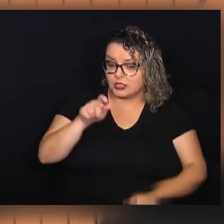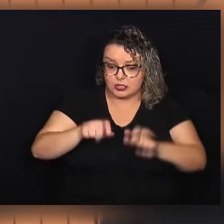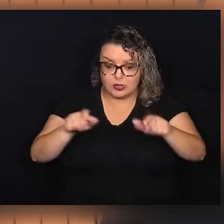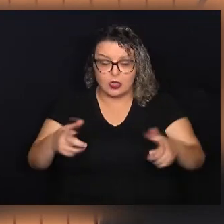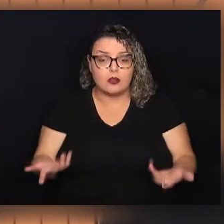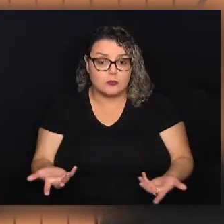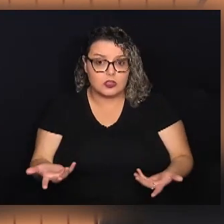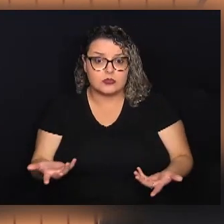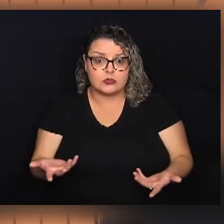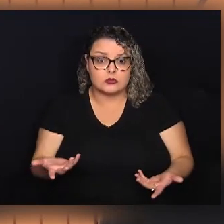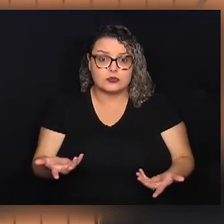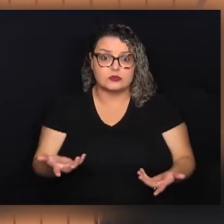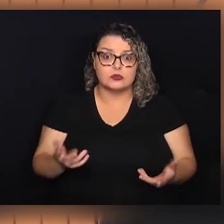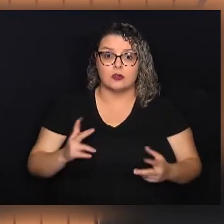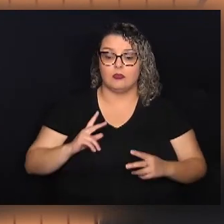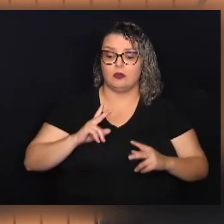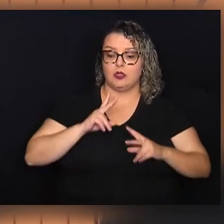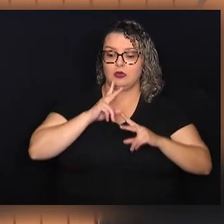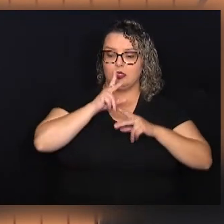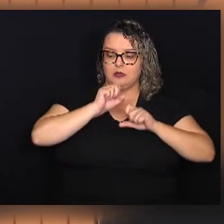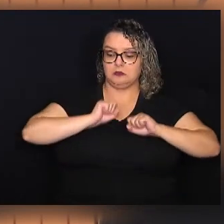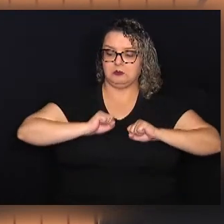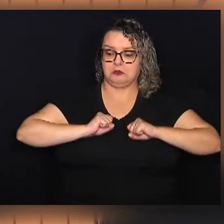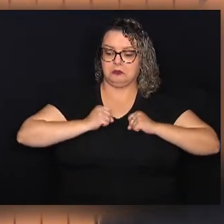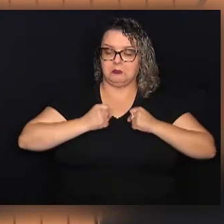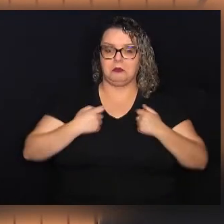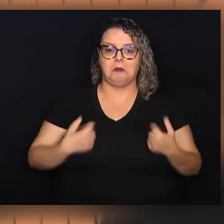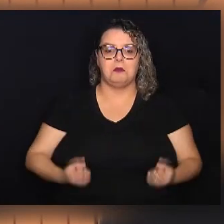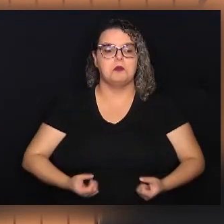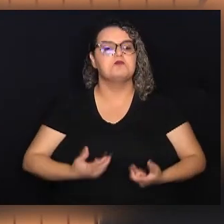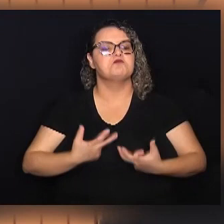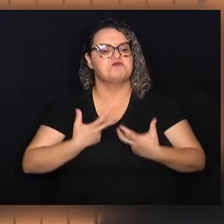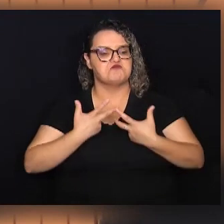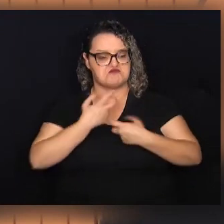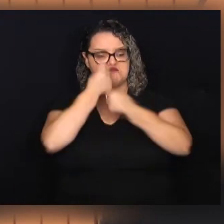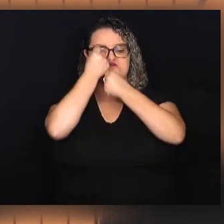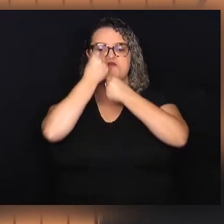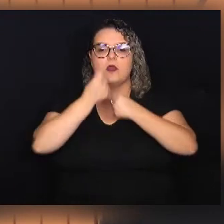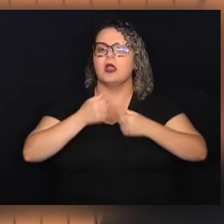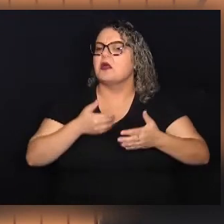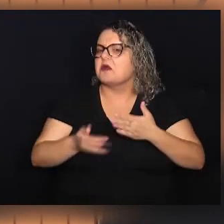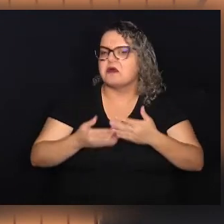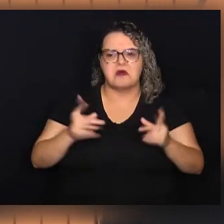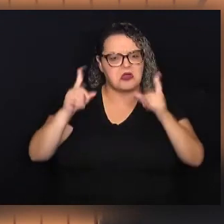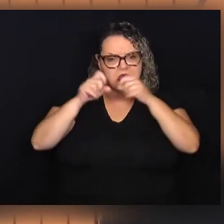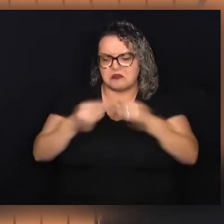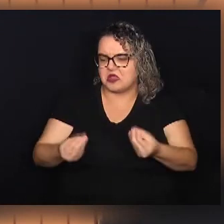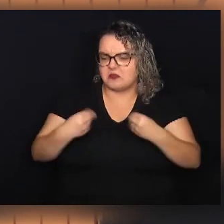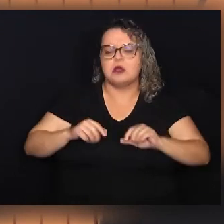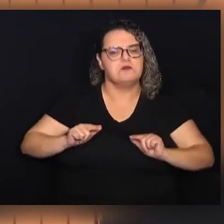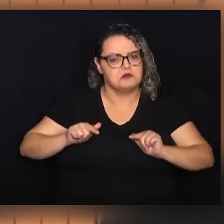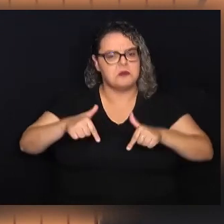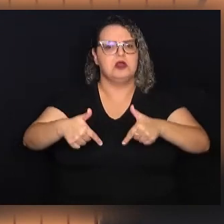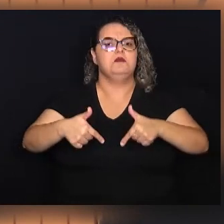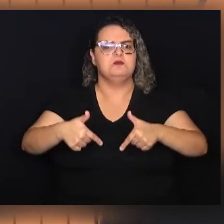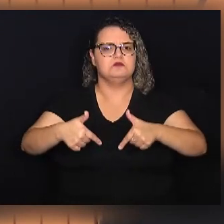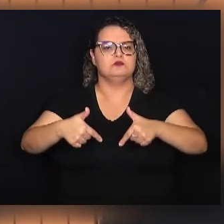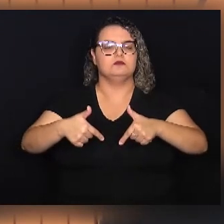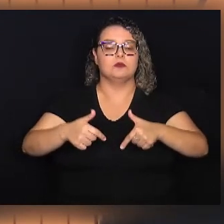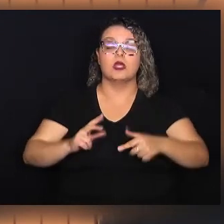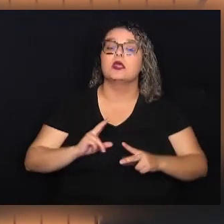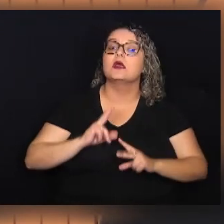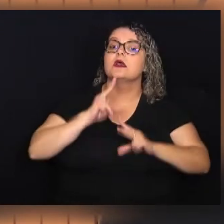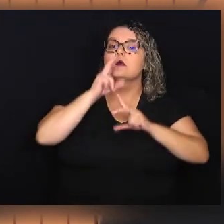a pessoa acaba ficando forte, tendo força suficiente para enfrentar qualquer dificuldade que a vida apresenta.